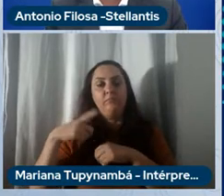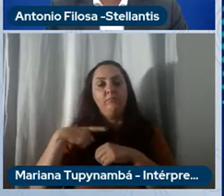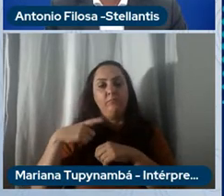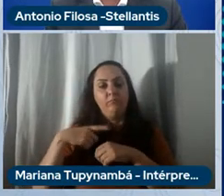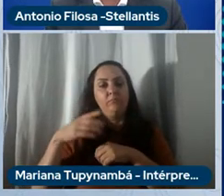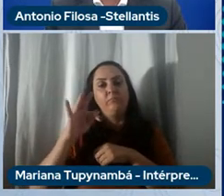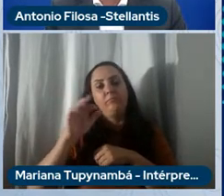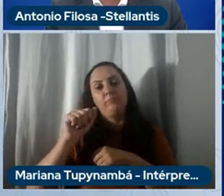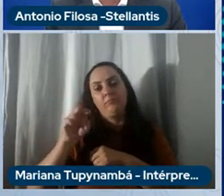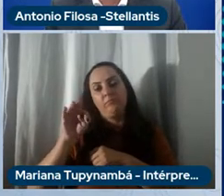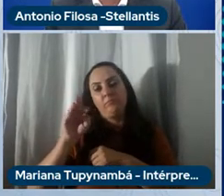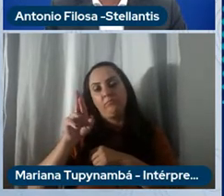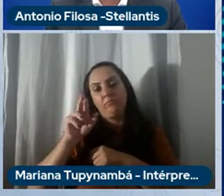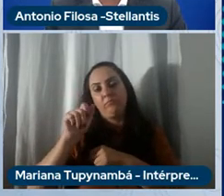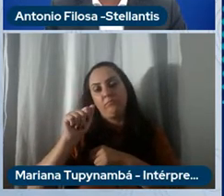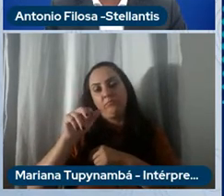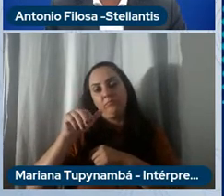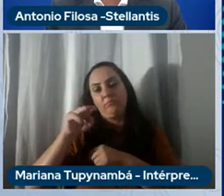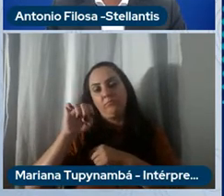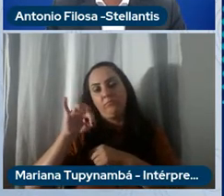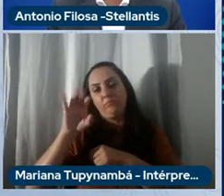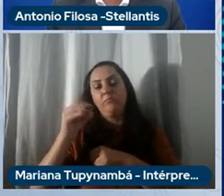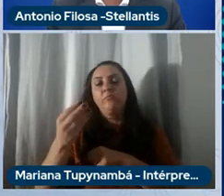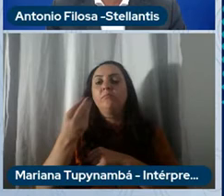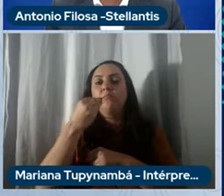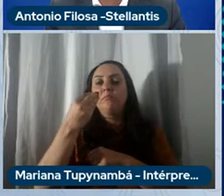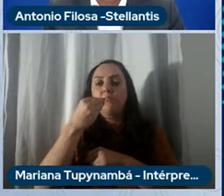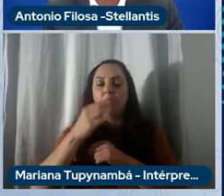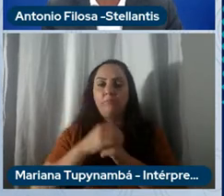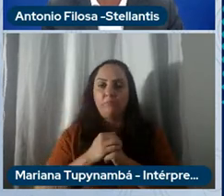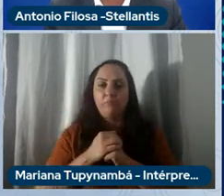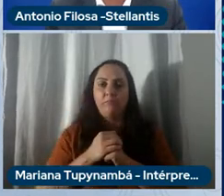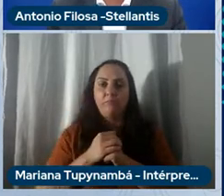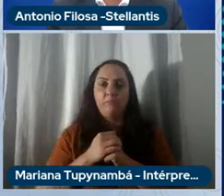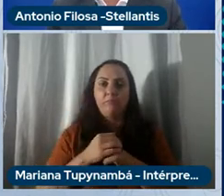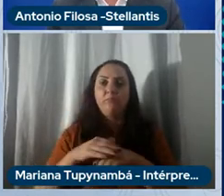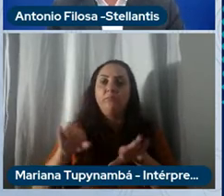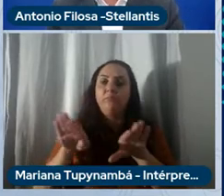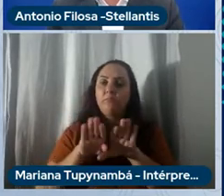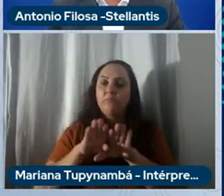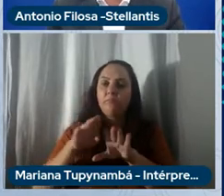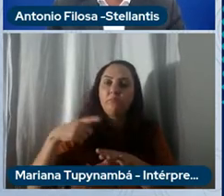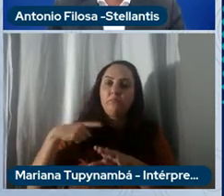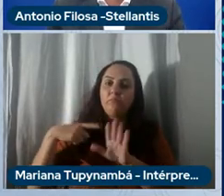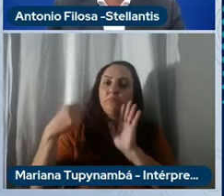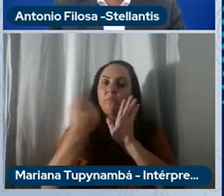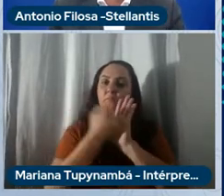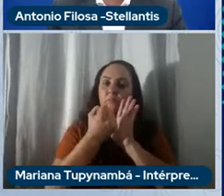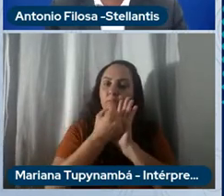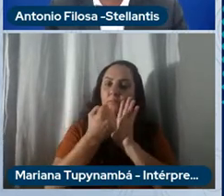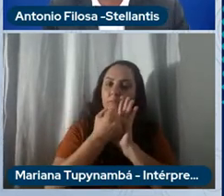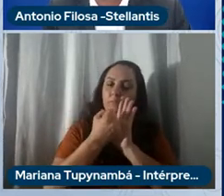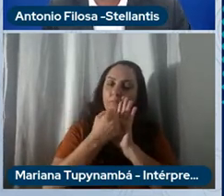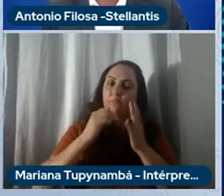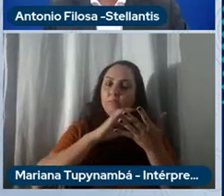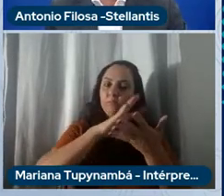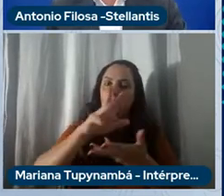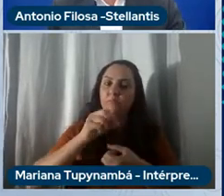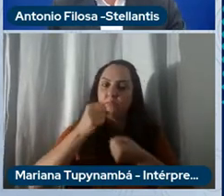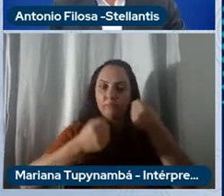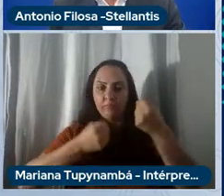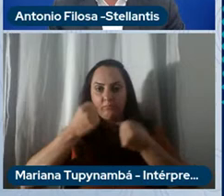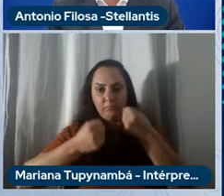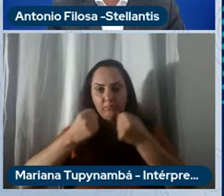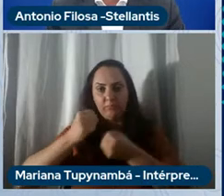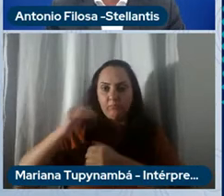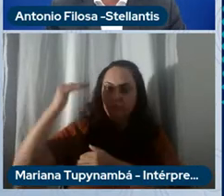Estas são as nossas amadíssimas e queridíssimas marcas automotivas, temos uma marca global de SUVs, que é a